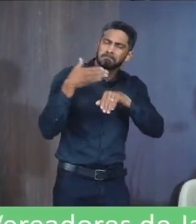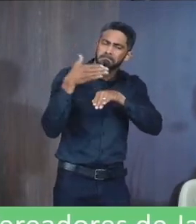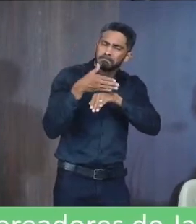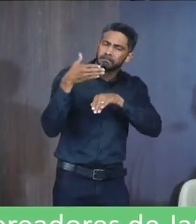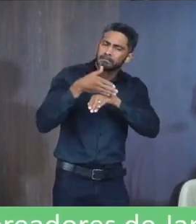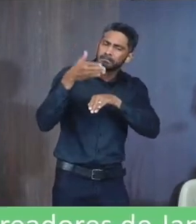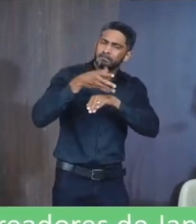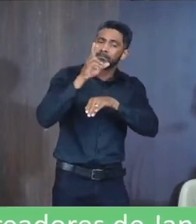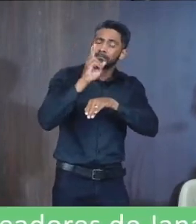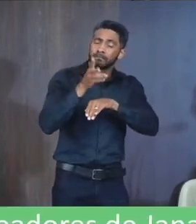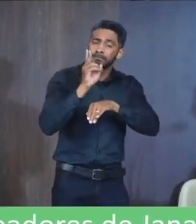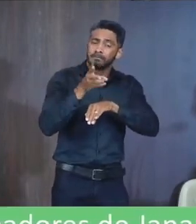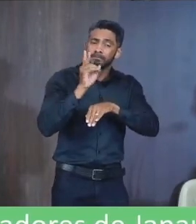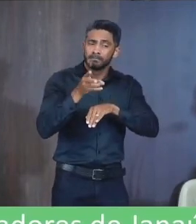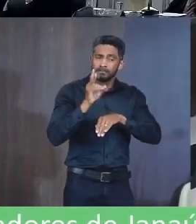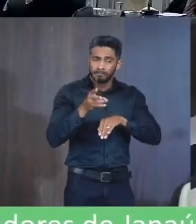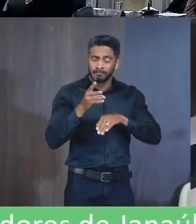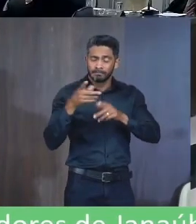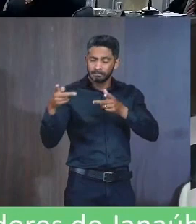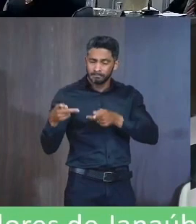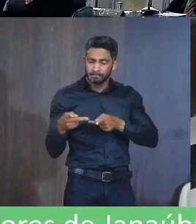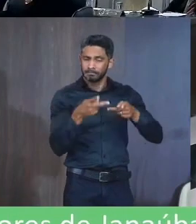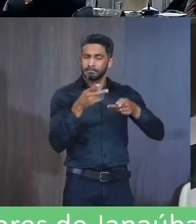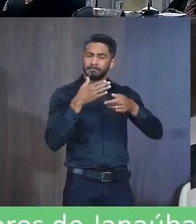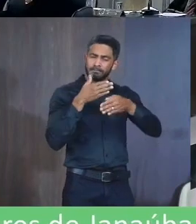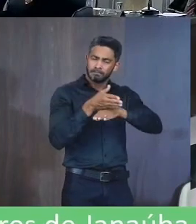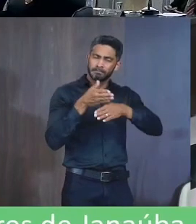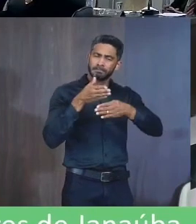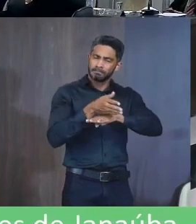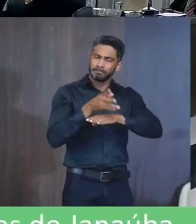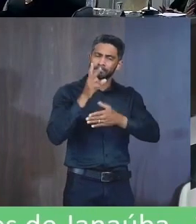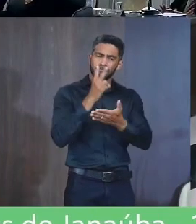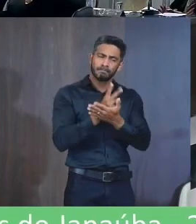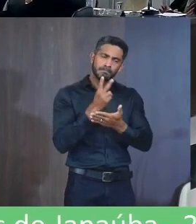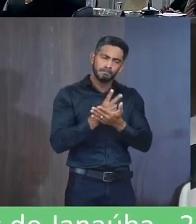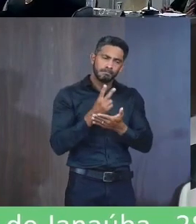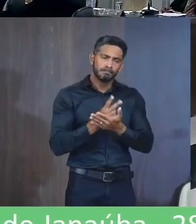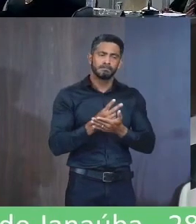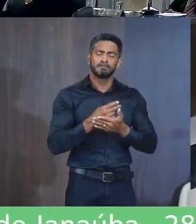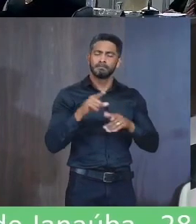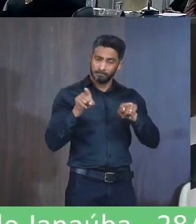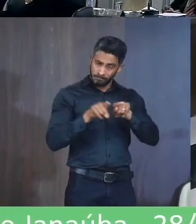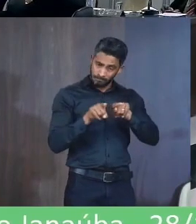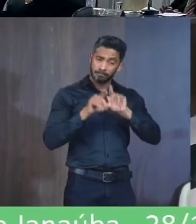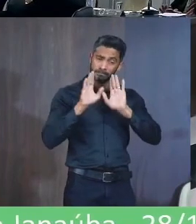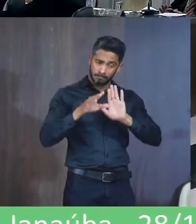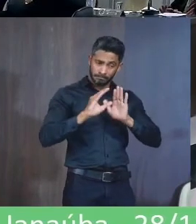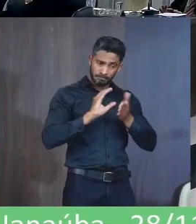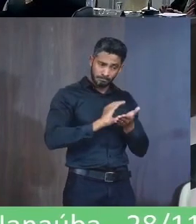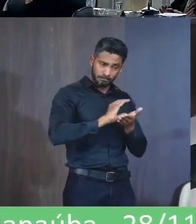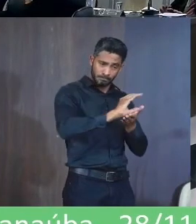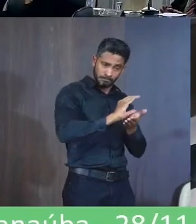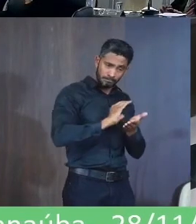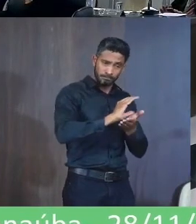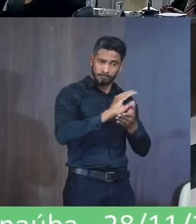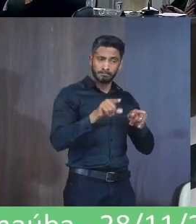Diversas vezes E ainda sou convidado A participar Já contribuí também Acho que